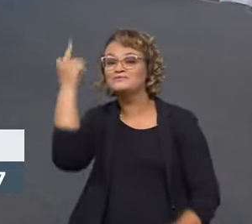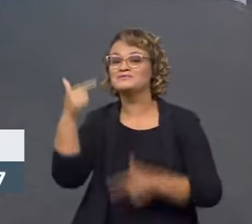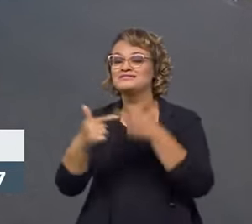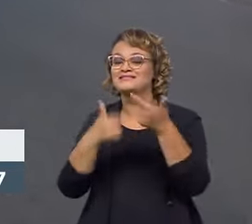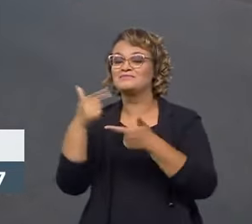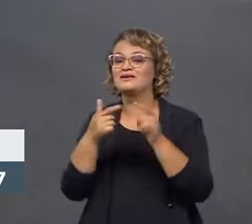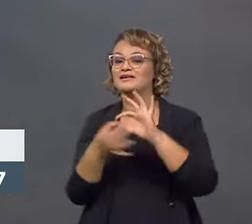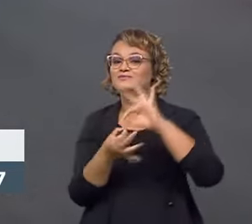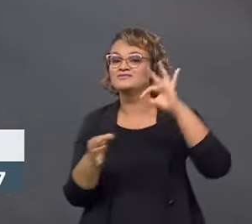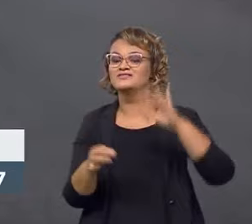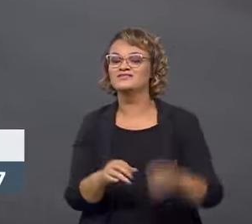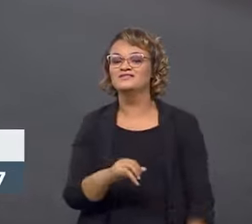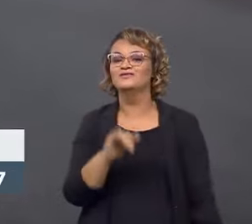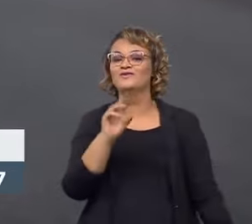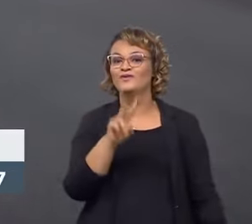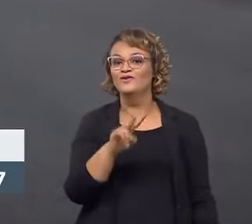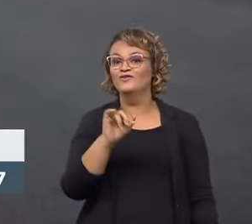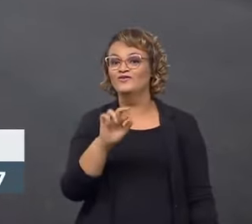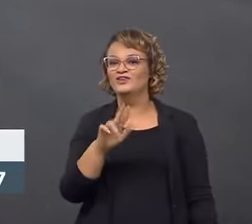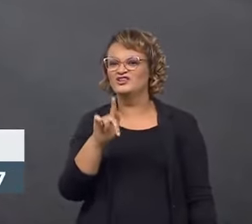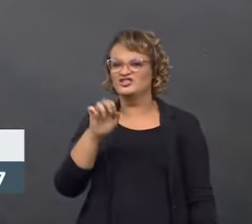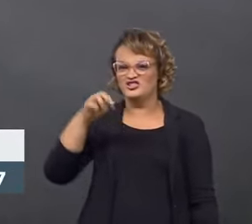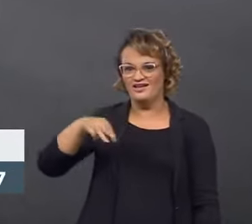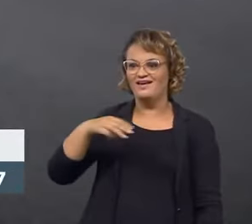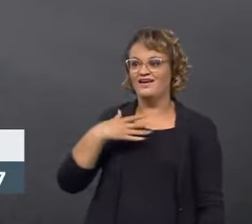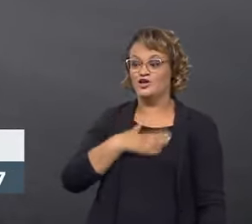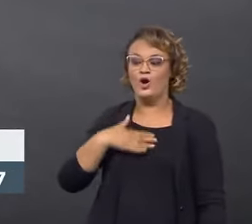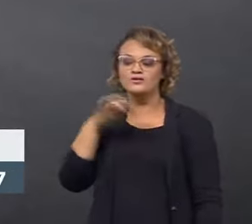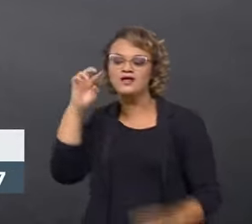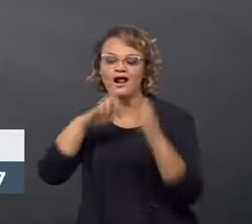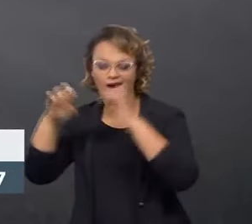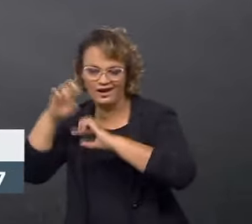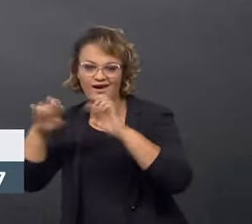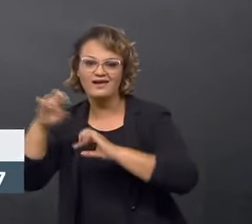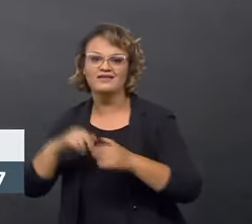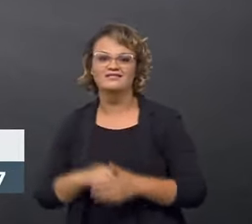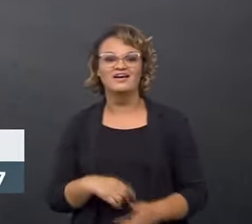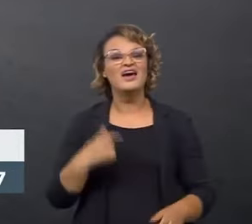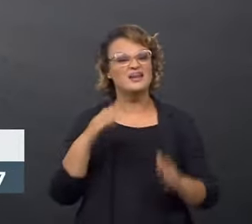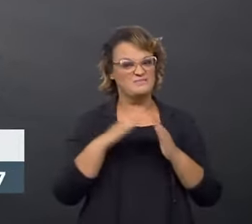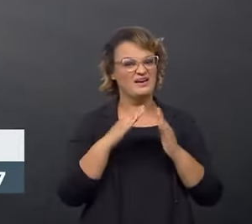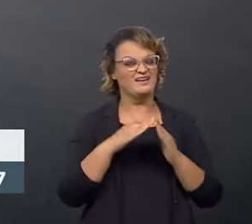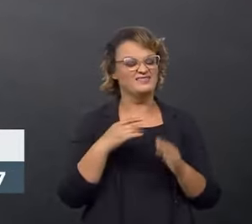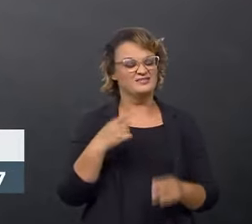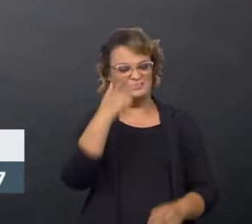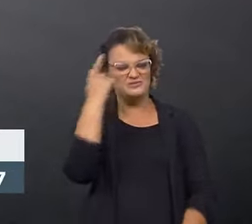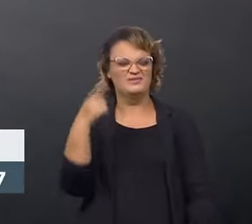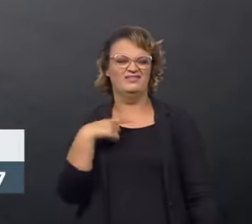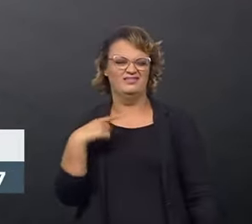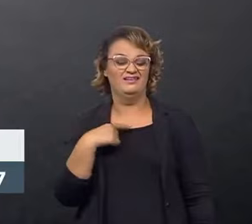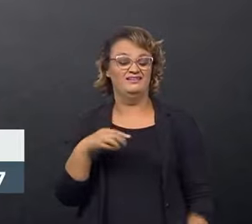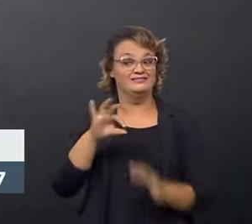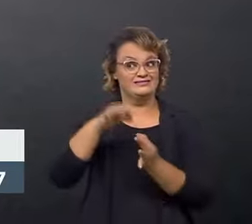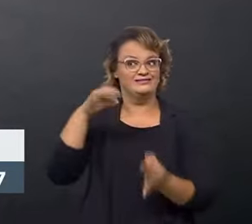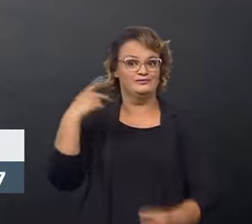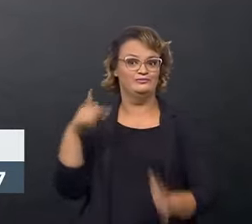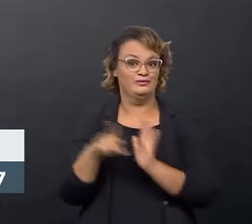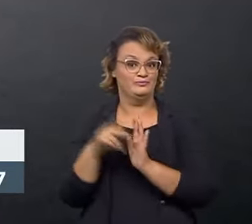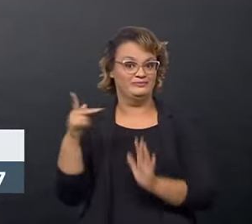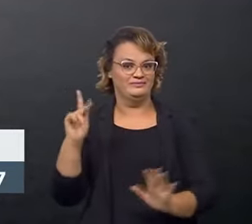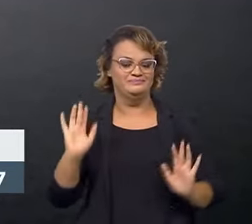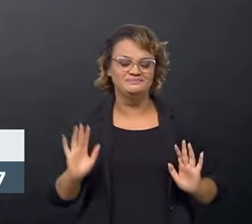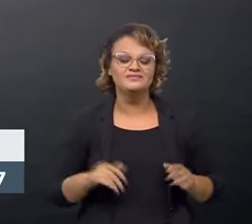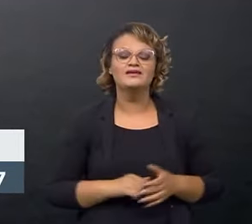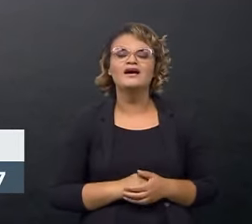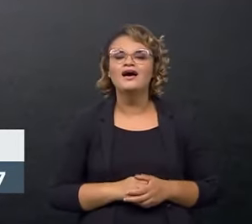virginianos que tem, porque é um povo bom para fiscalizar. Eu tenho um em casa, mas tá bom, vamos passar para frente. Nesse primeiro bloco,